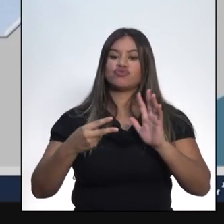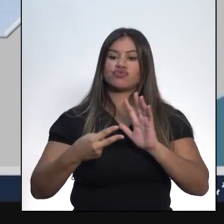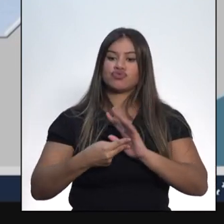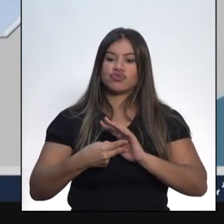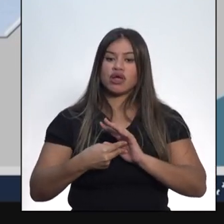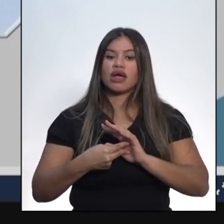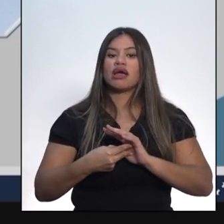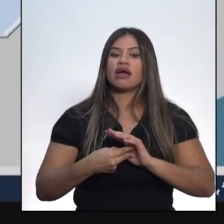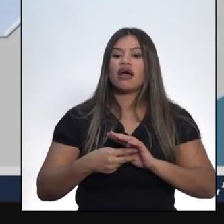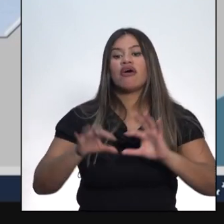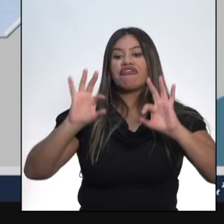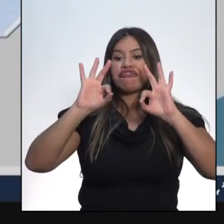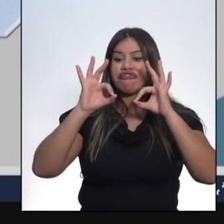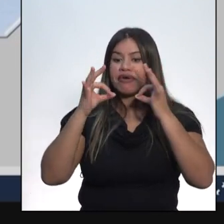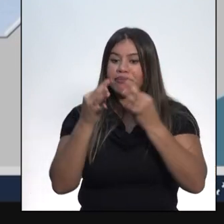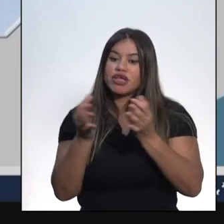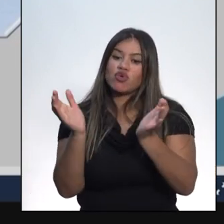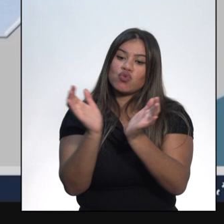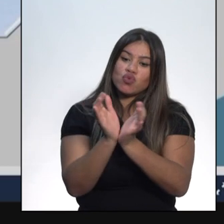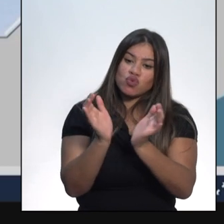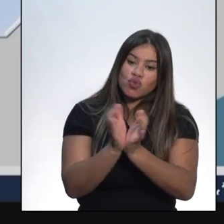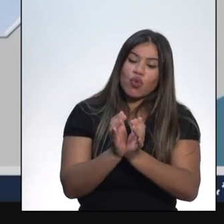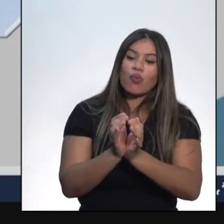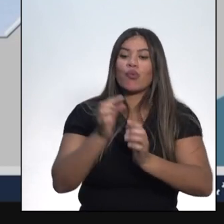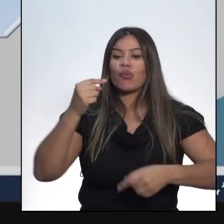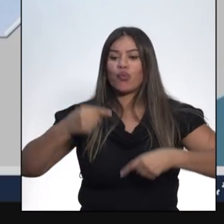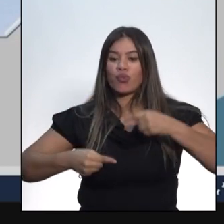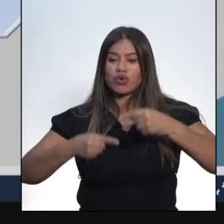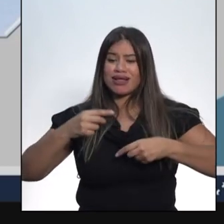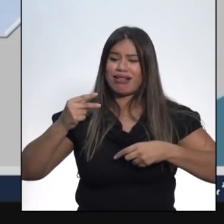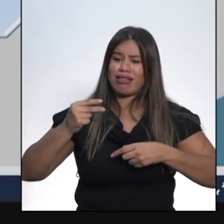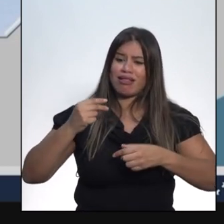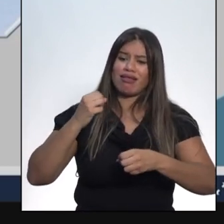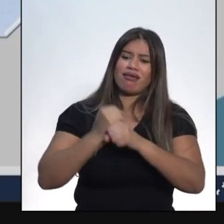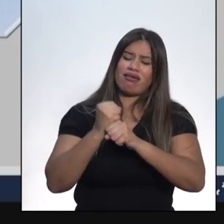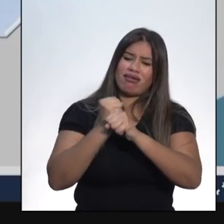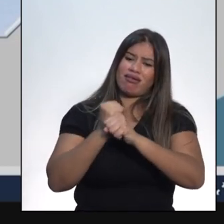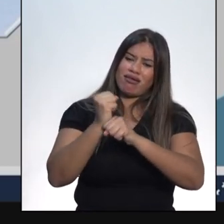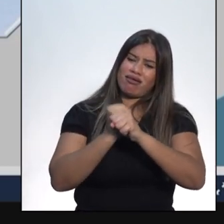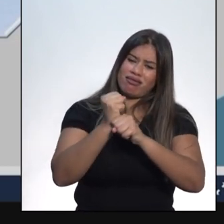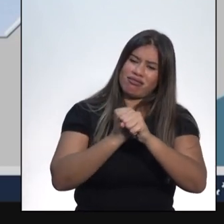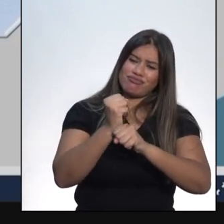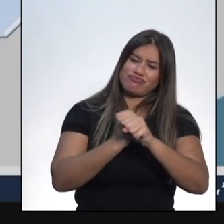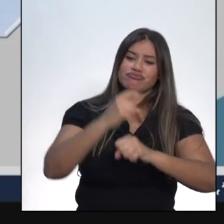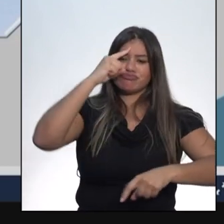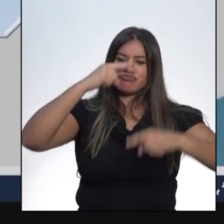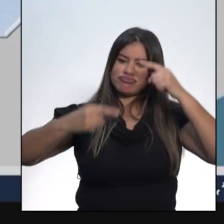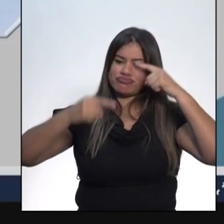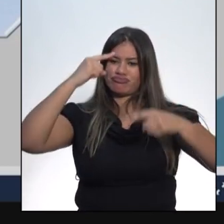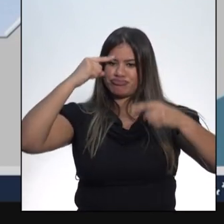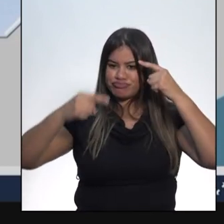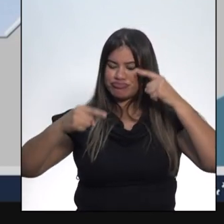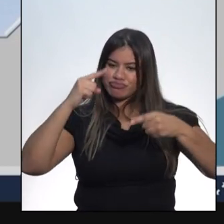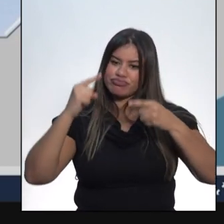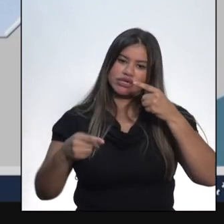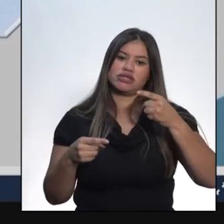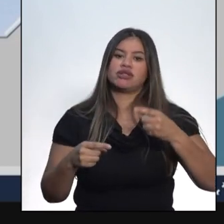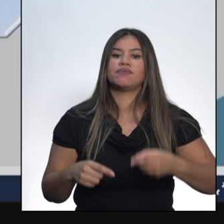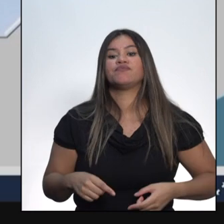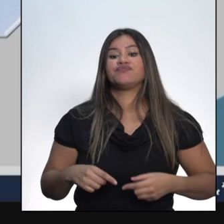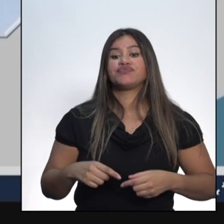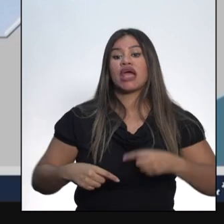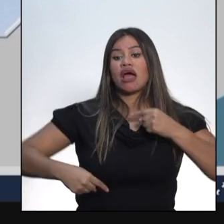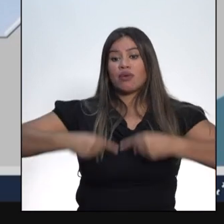as mesmas famílias ou grupos políticos passavam décadas estabelecidas no poder. A política do café com